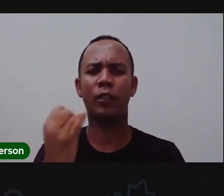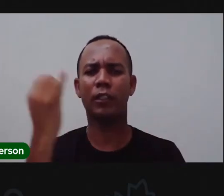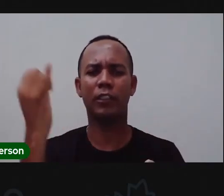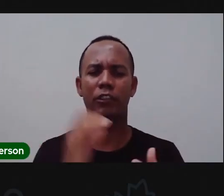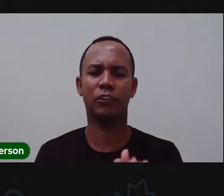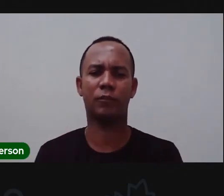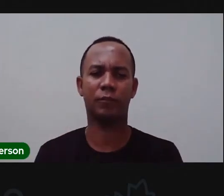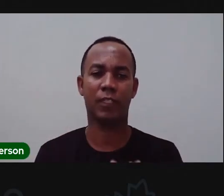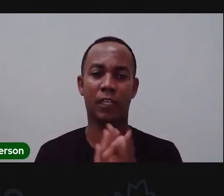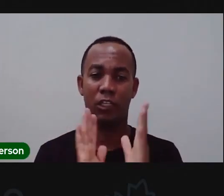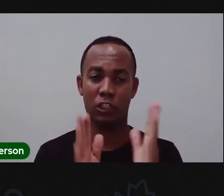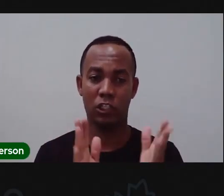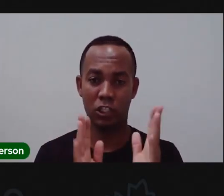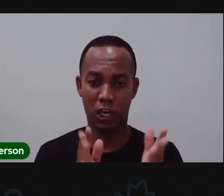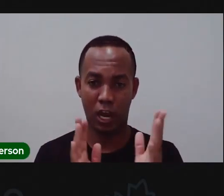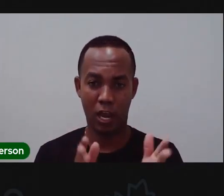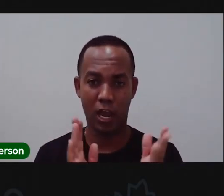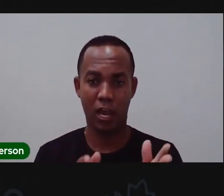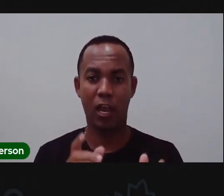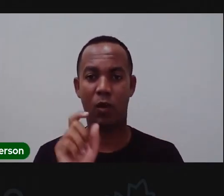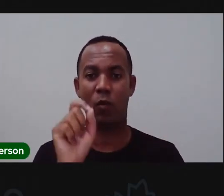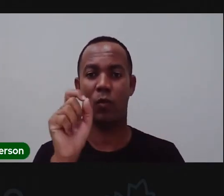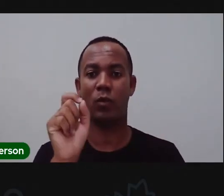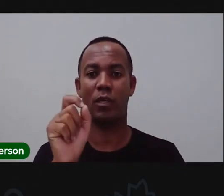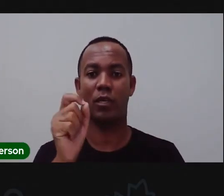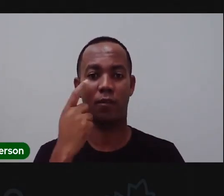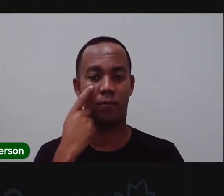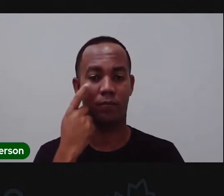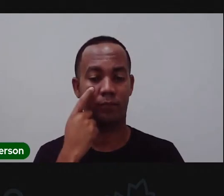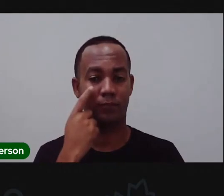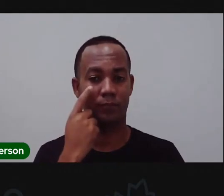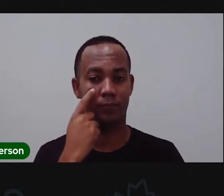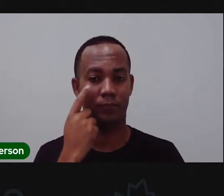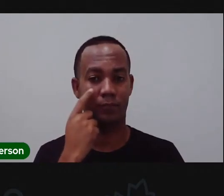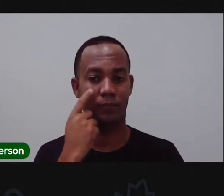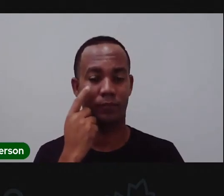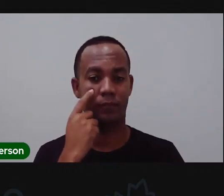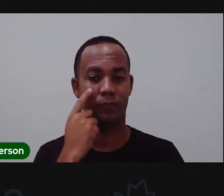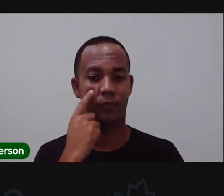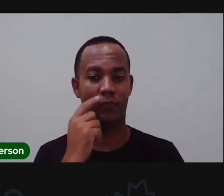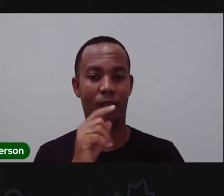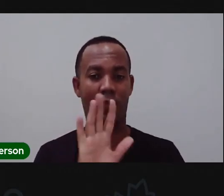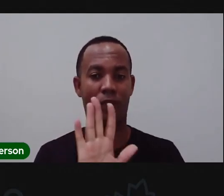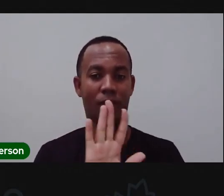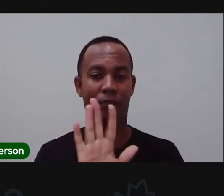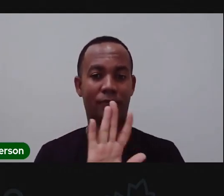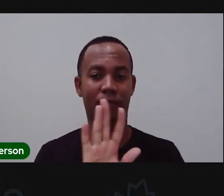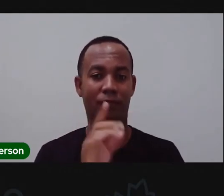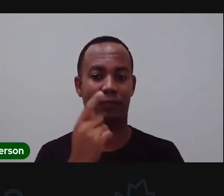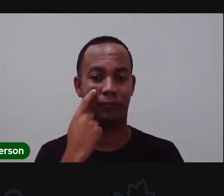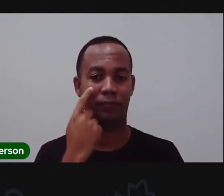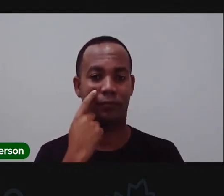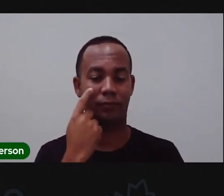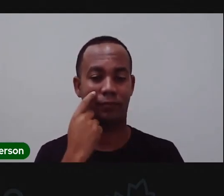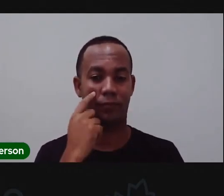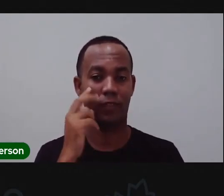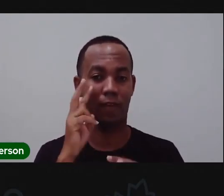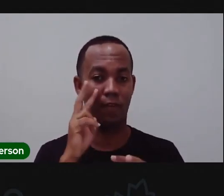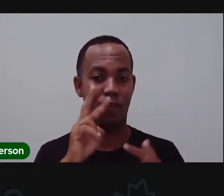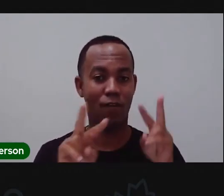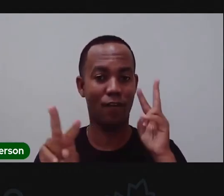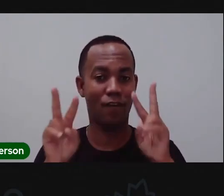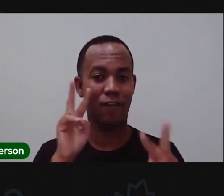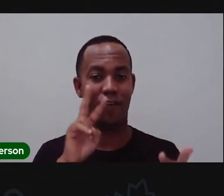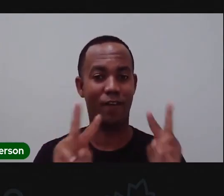costume, a Pró vai trazer para vocês o slide bonitinho para a gente acompanhar e a gente visualizar